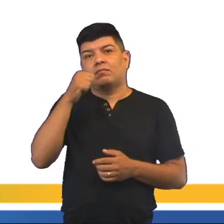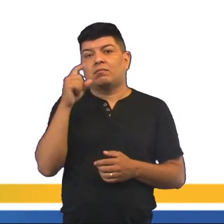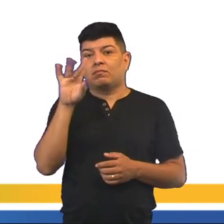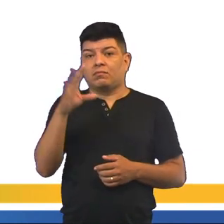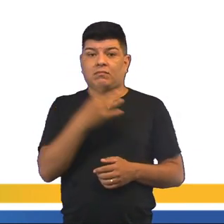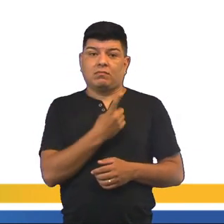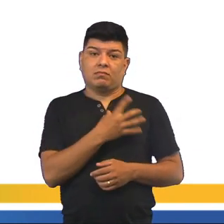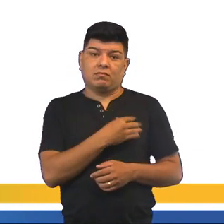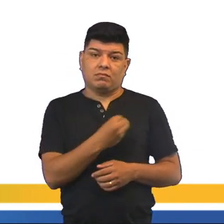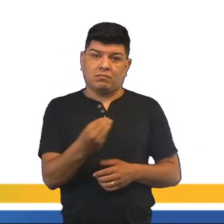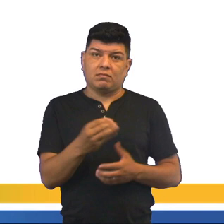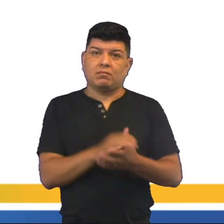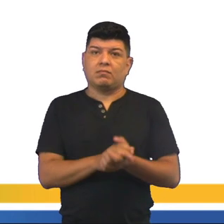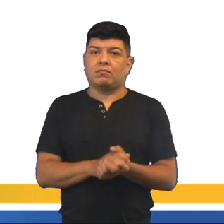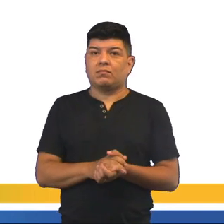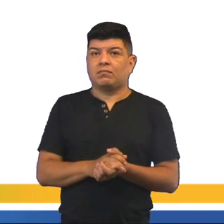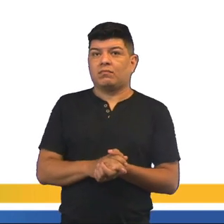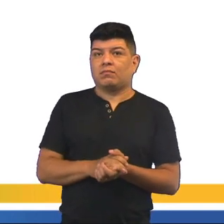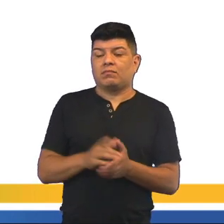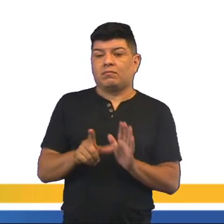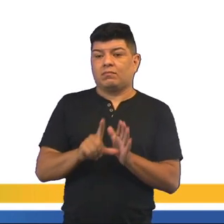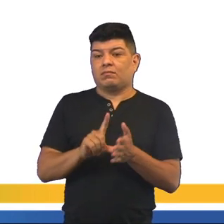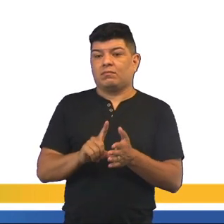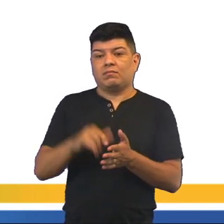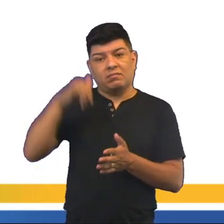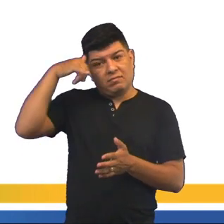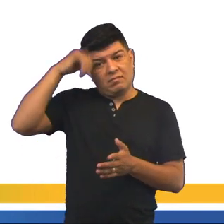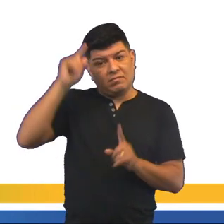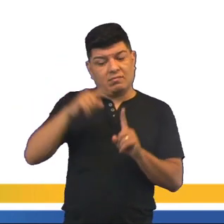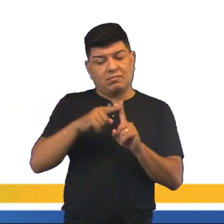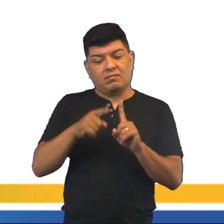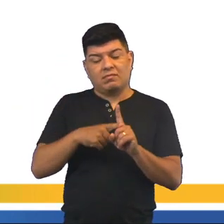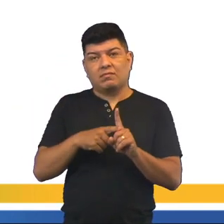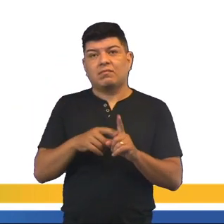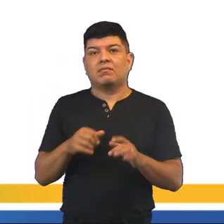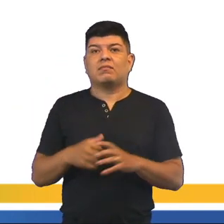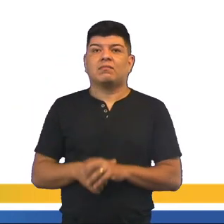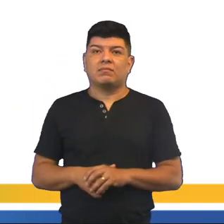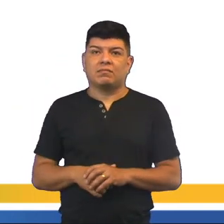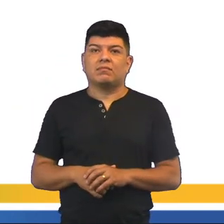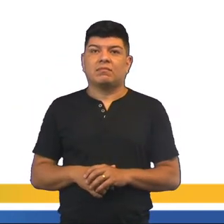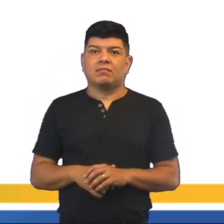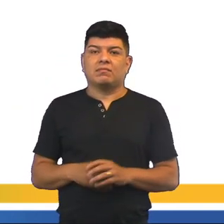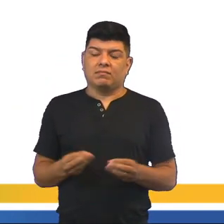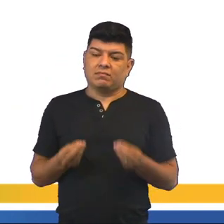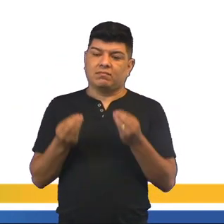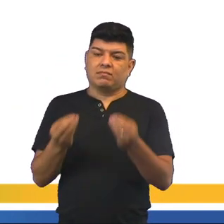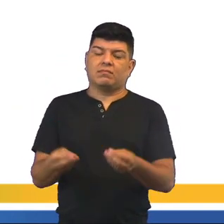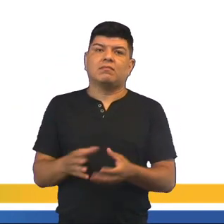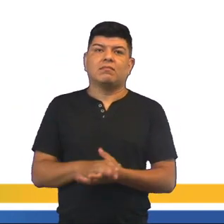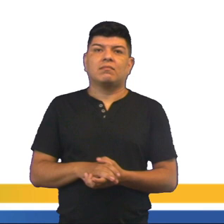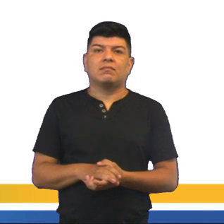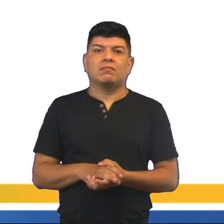está só com um filho, ela diz anticoncepcional, ela dá uma cartela de anticoncepcional para ela.